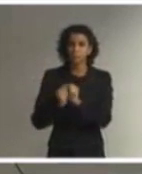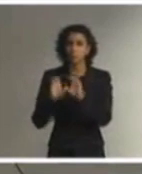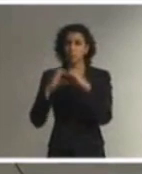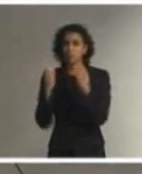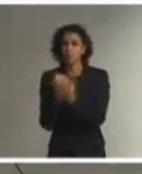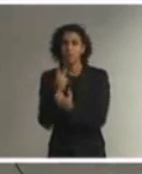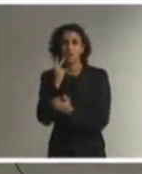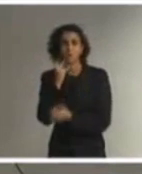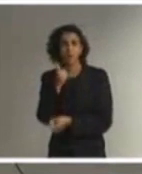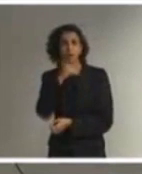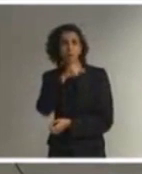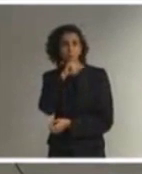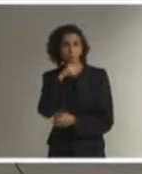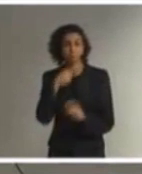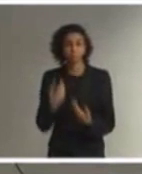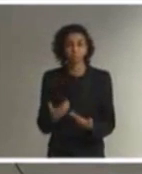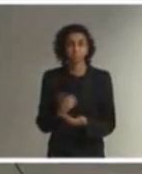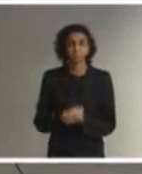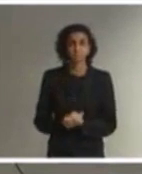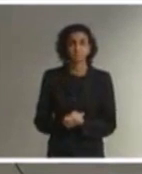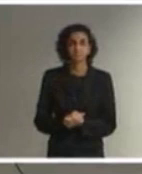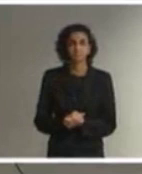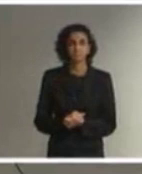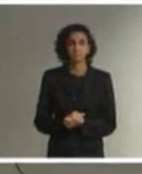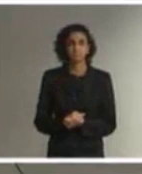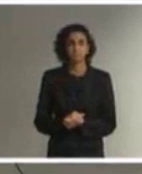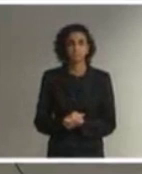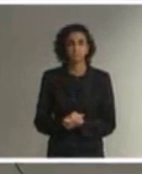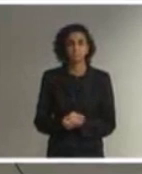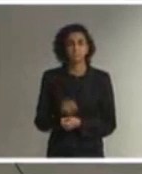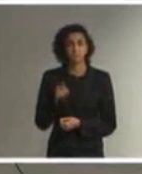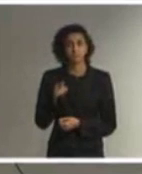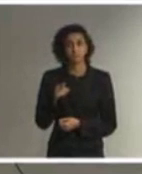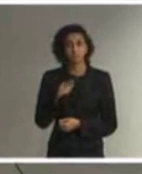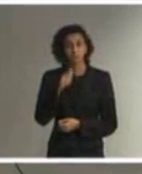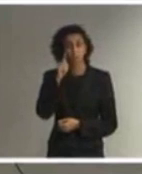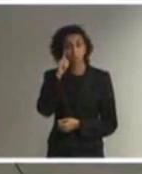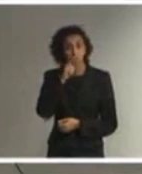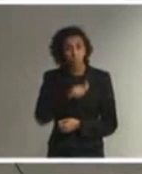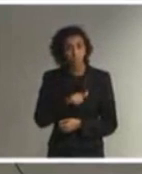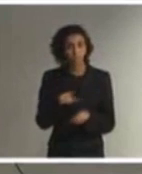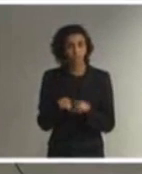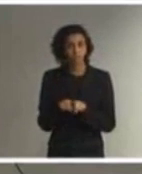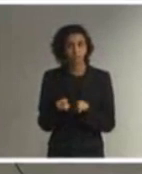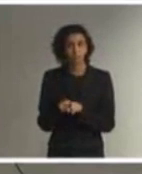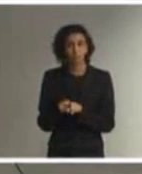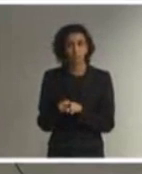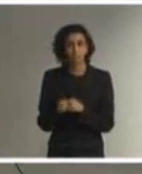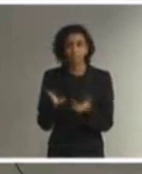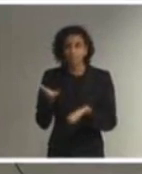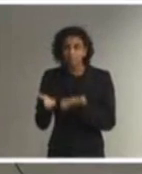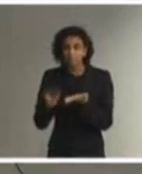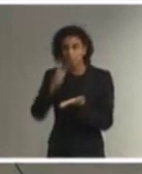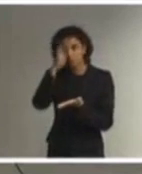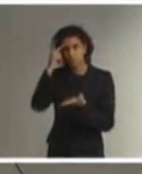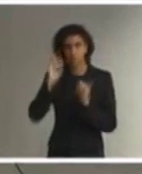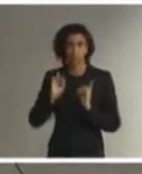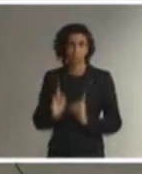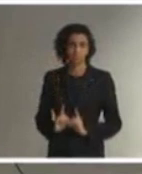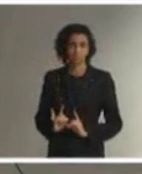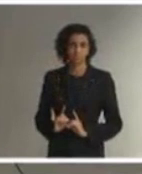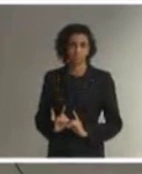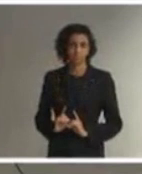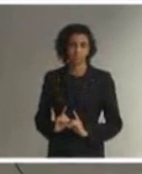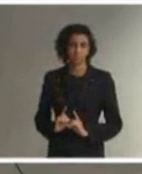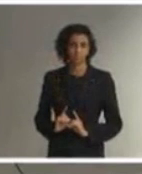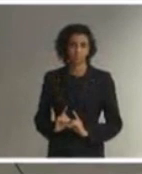e que atenda principalmente esta singularidade da pessoa com deficiência a fim de que a